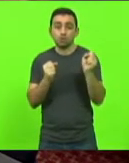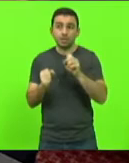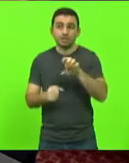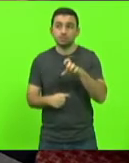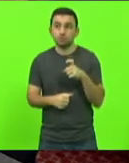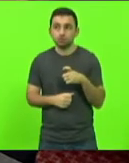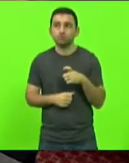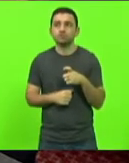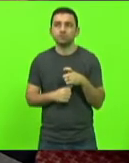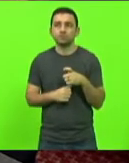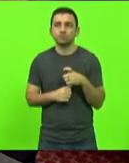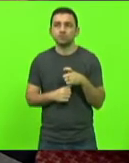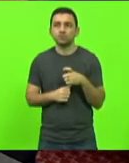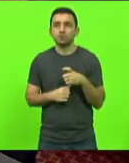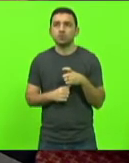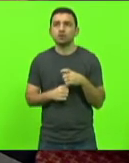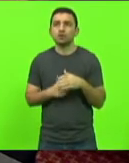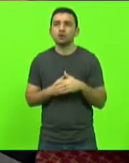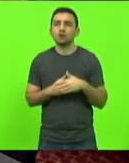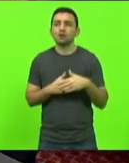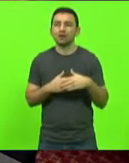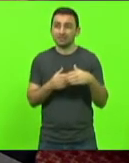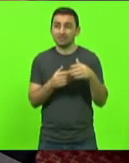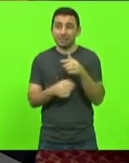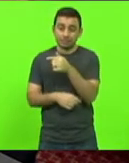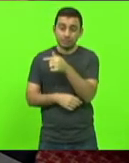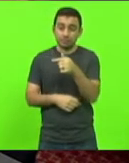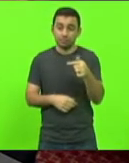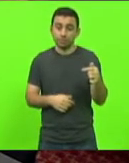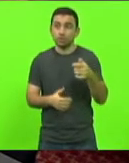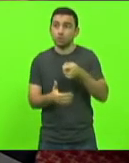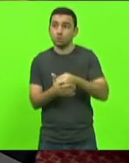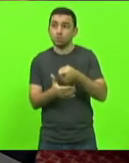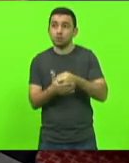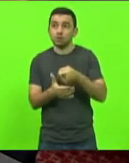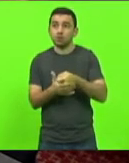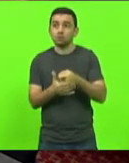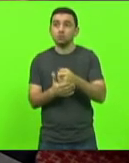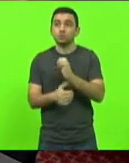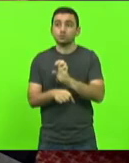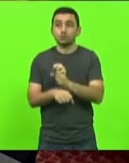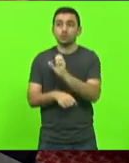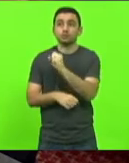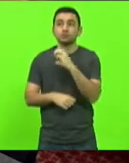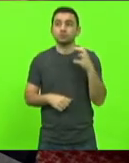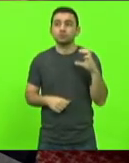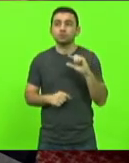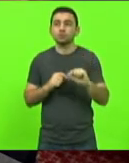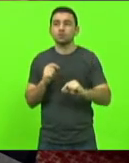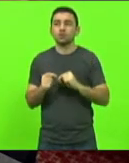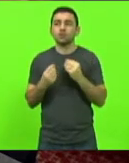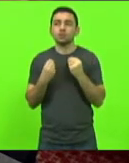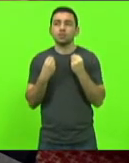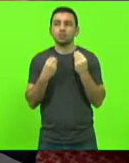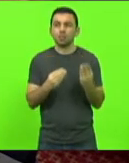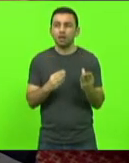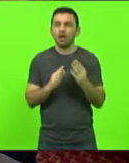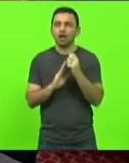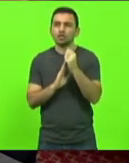de, durante esta semana, ficar obrigado o Estado de Santa Catarina a ofertar atividades